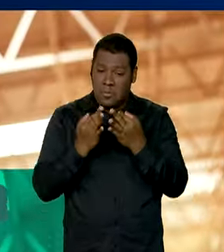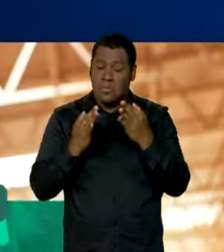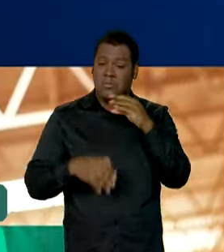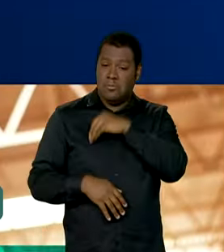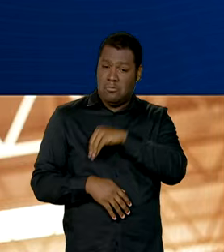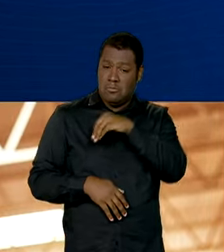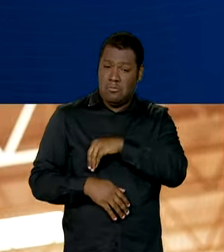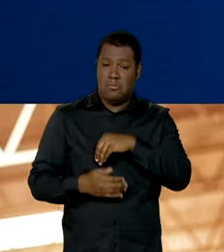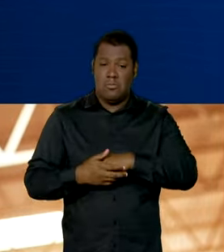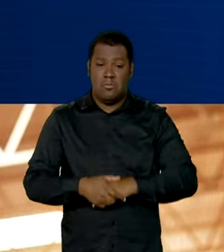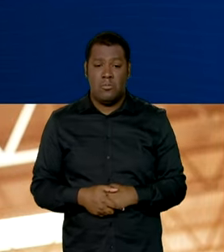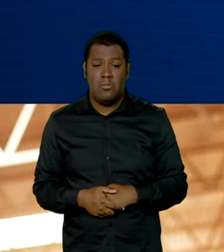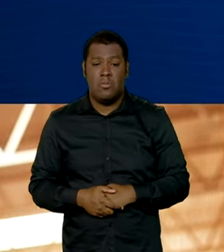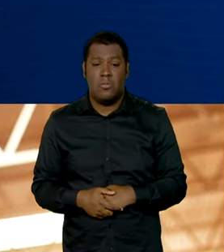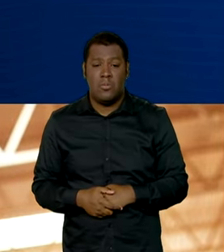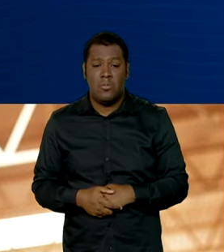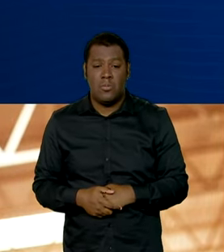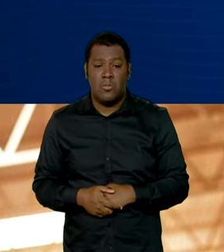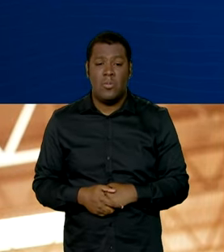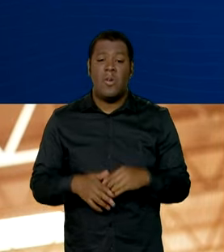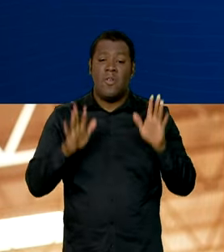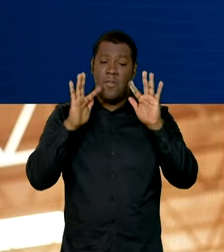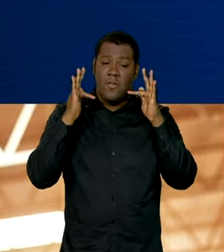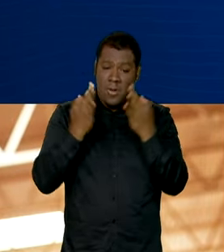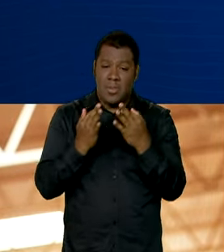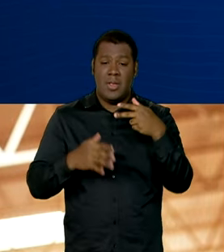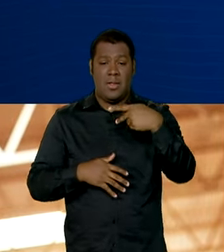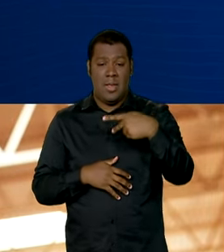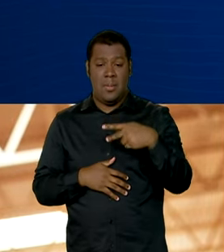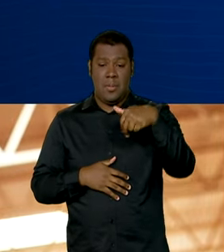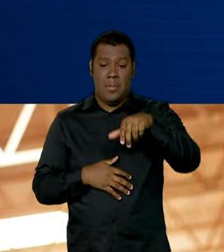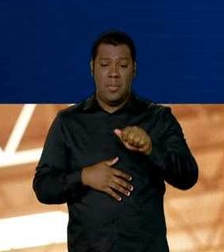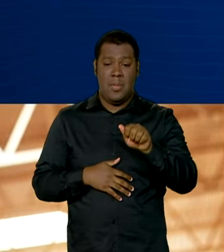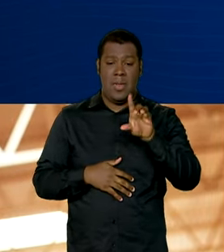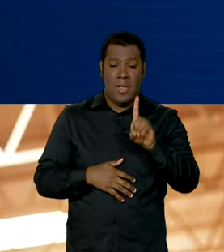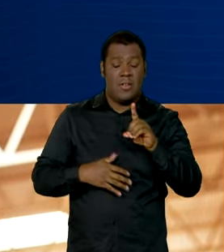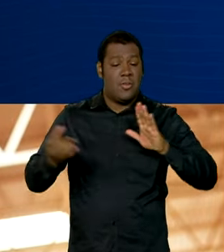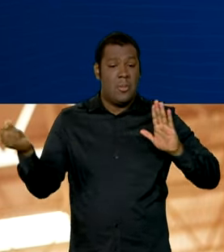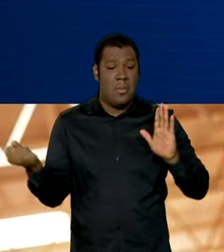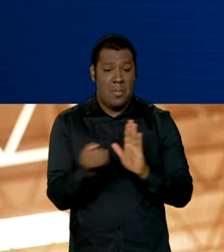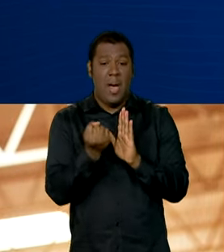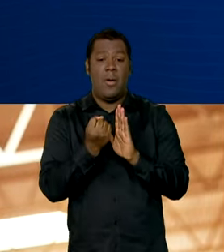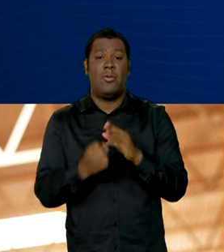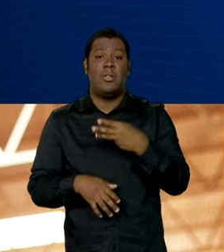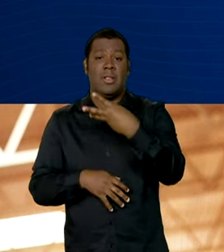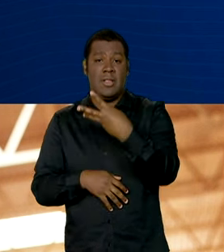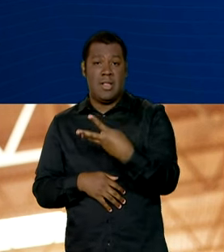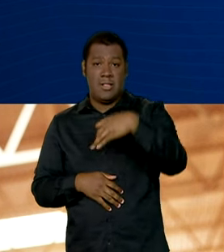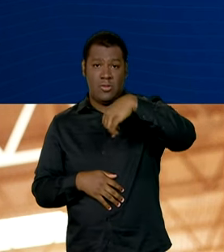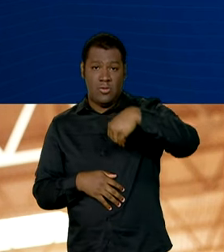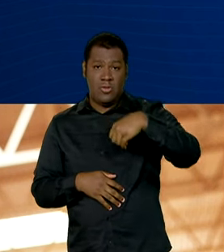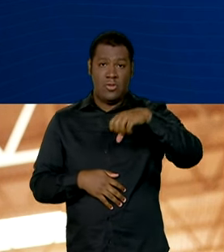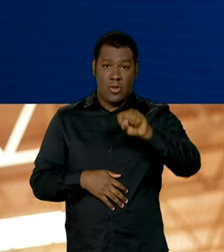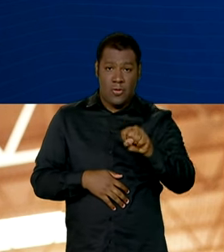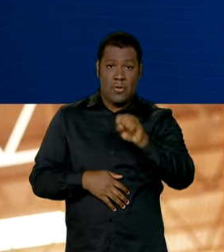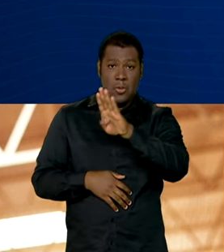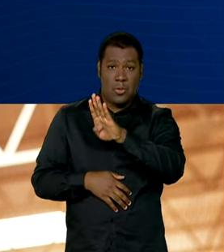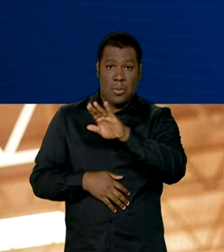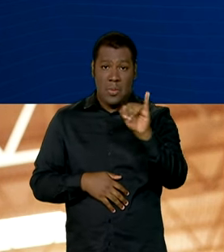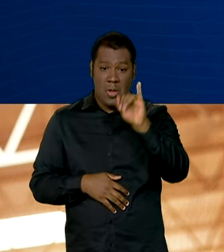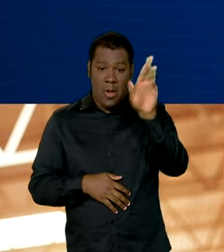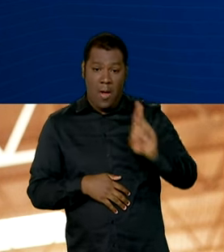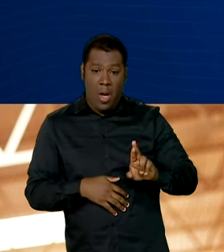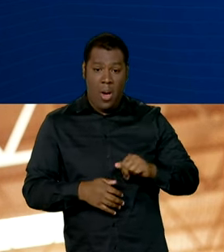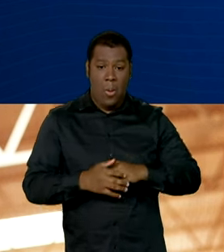massa de rendimento mensal domiciliar per capita atingiu mais de R$ 398 bilhões,